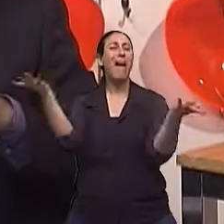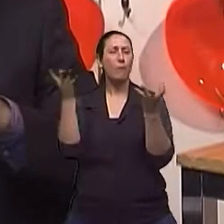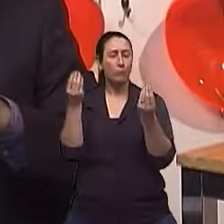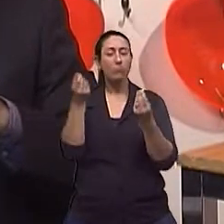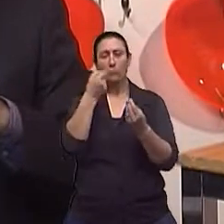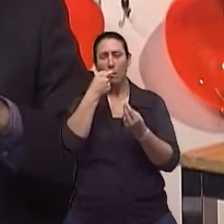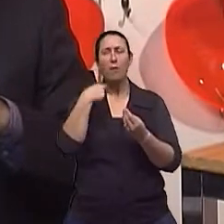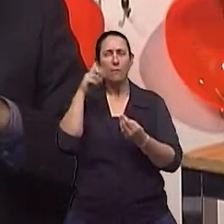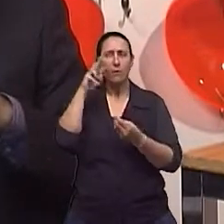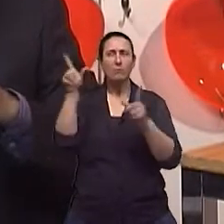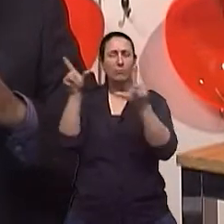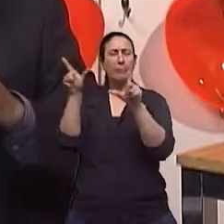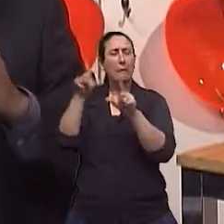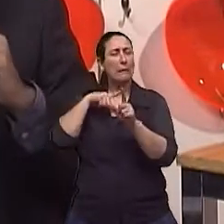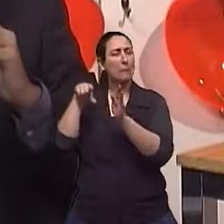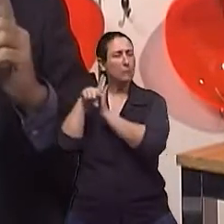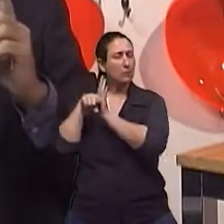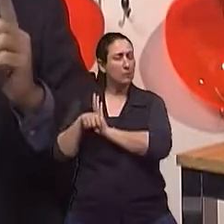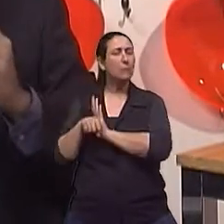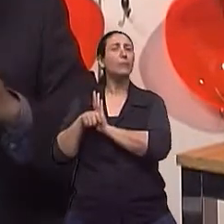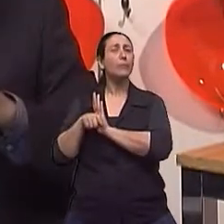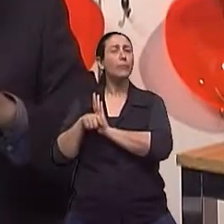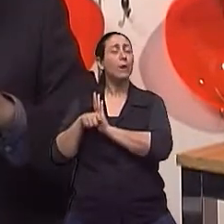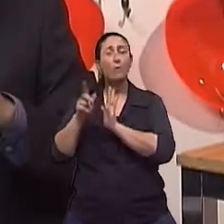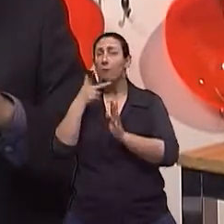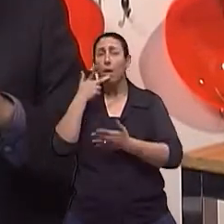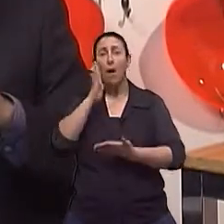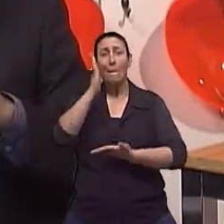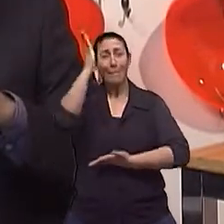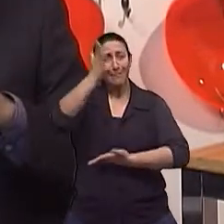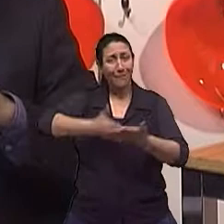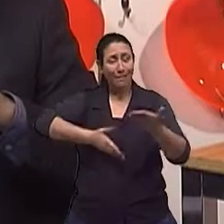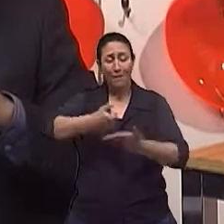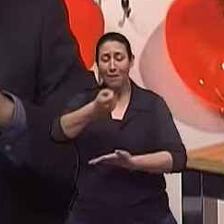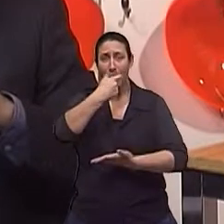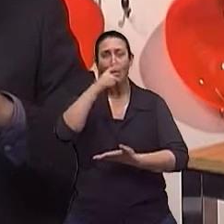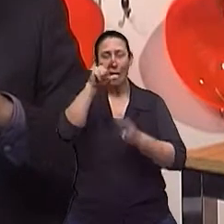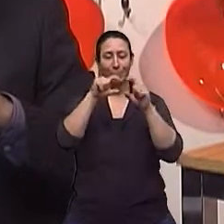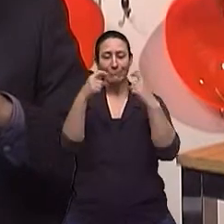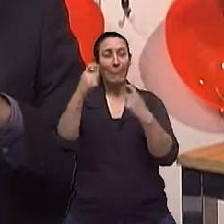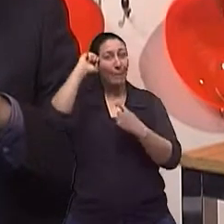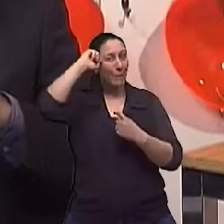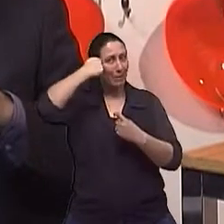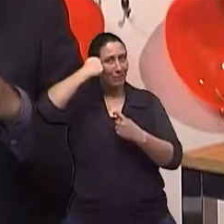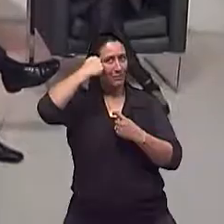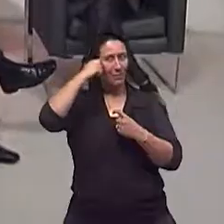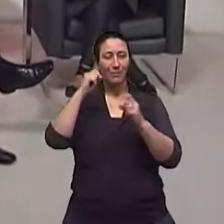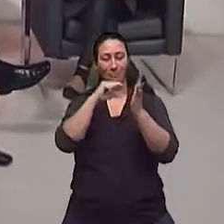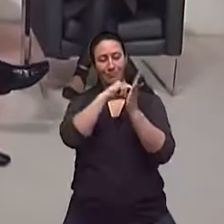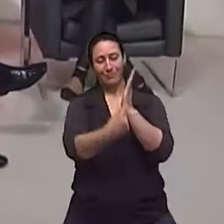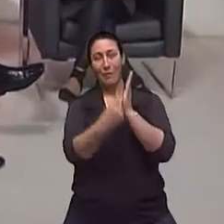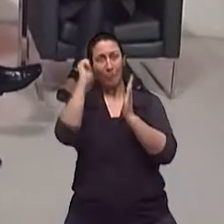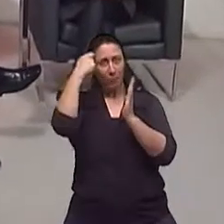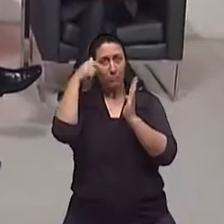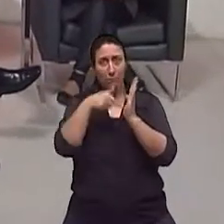repercussão na mídia leiga, que aproximadamente metade dos remédios utilizados nos idosos podem aumentar o risco de